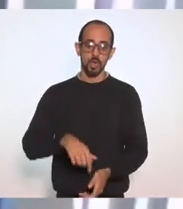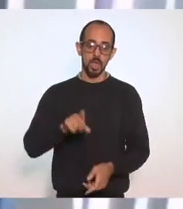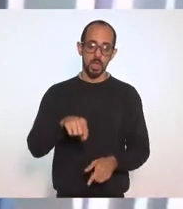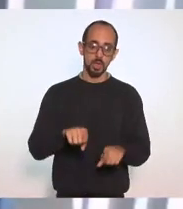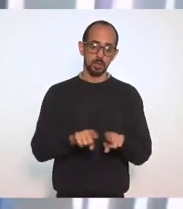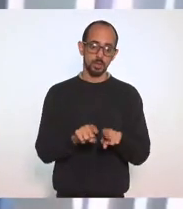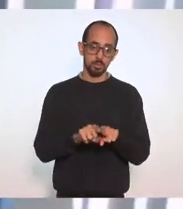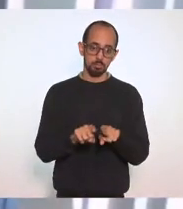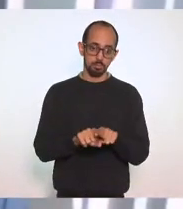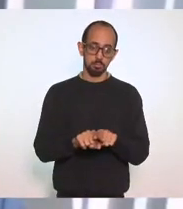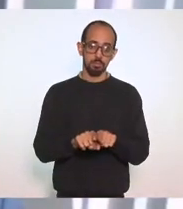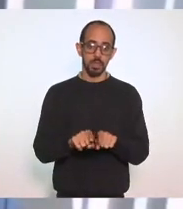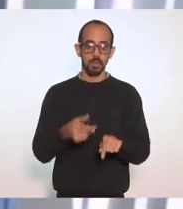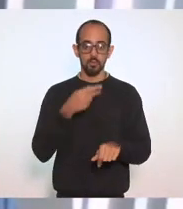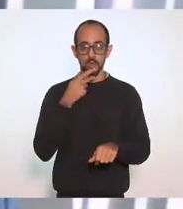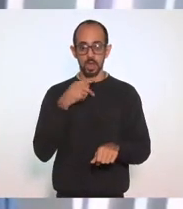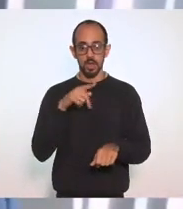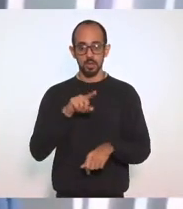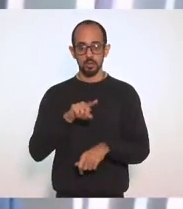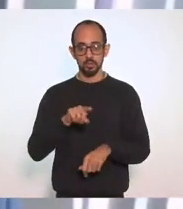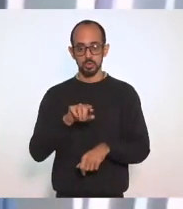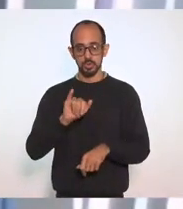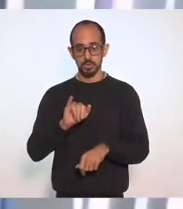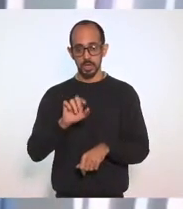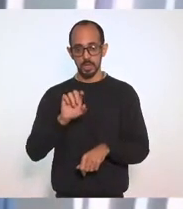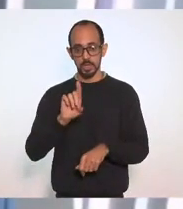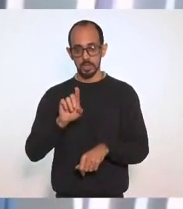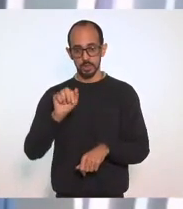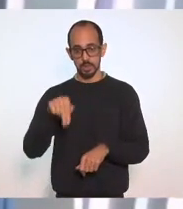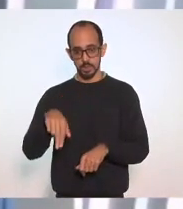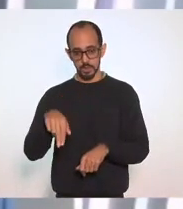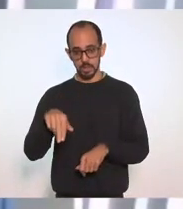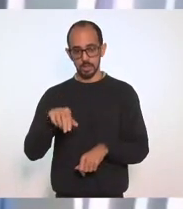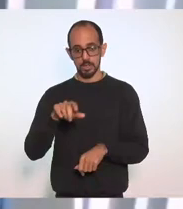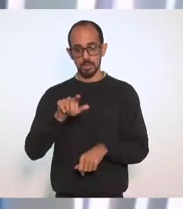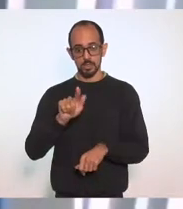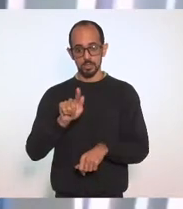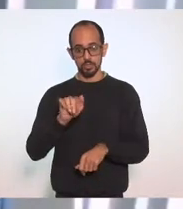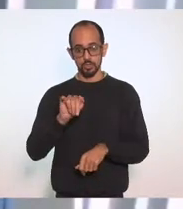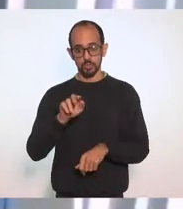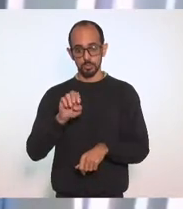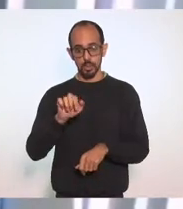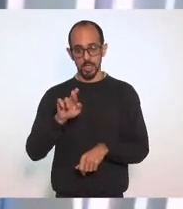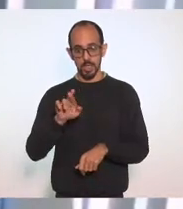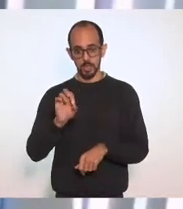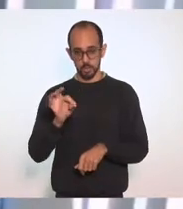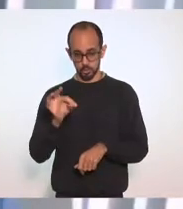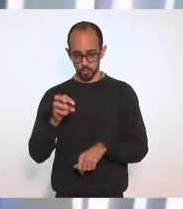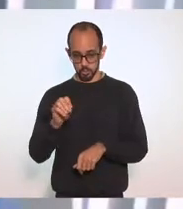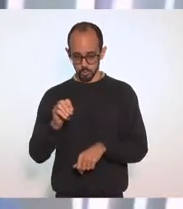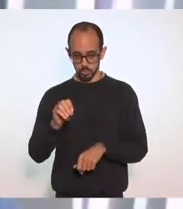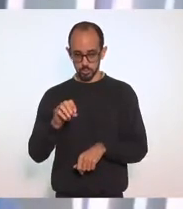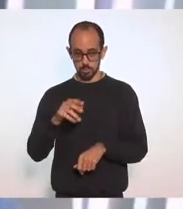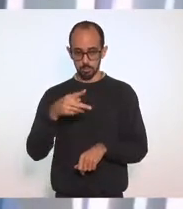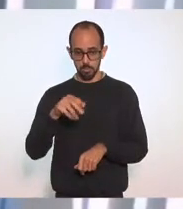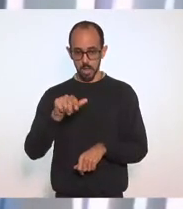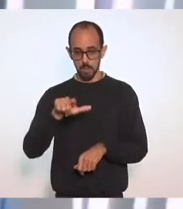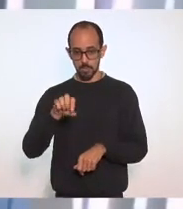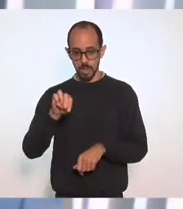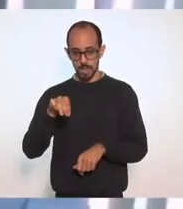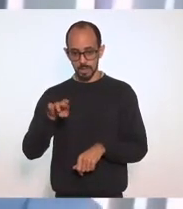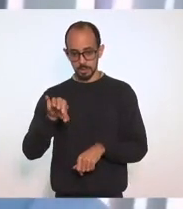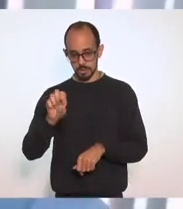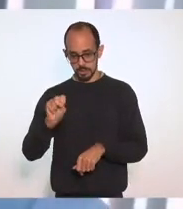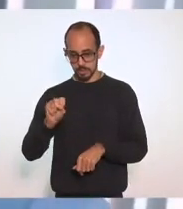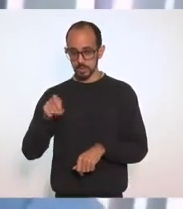o nosso companheiro Zeidan André Gilberto Palmares que o Adjonson era muito próximo ao Gilberto. Gilberto está muito sentido